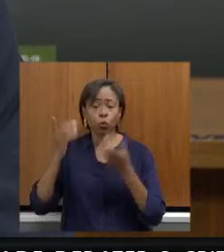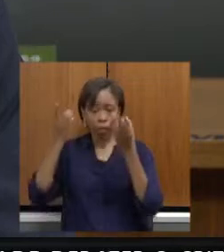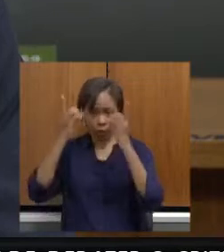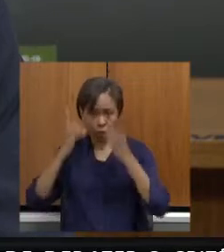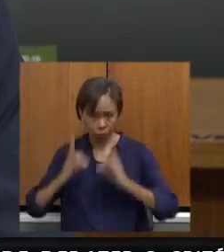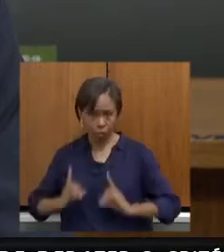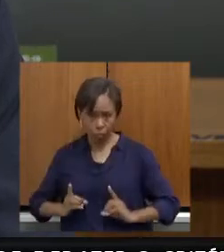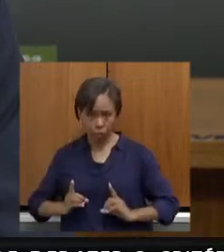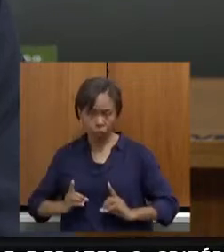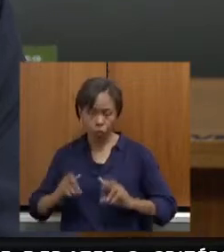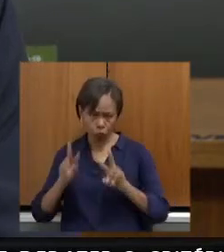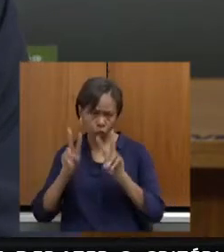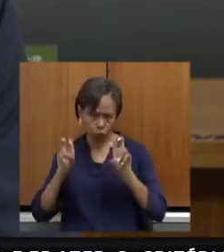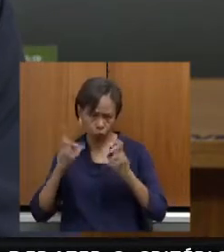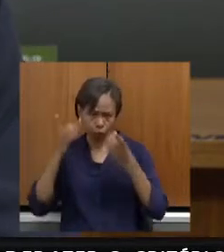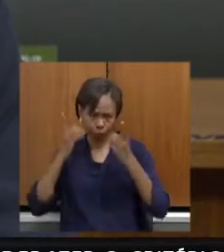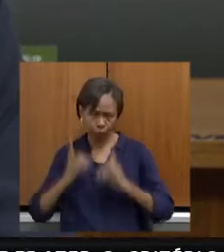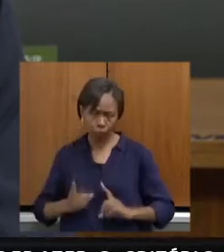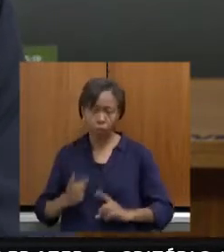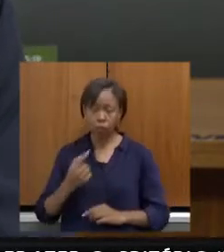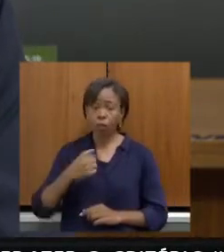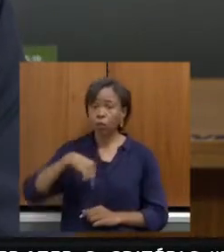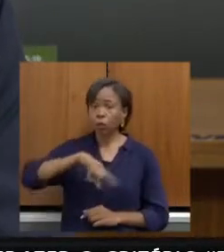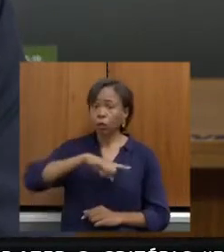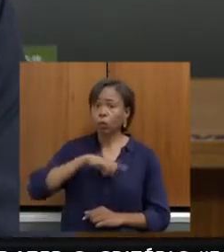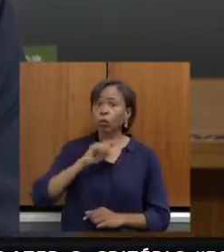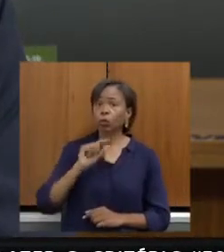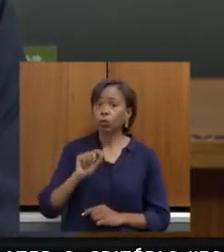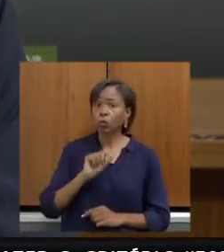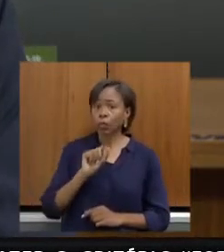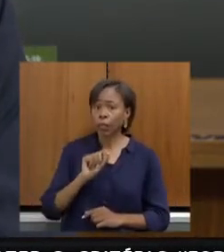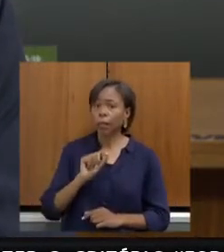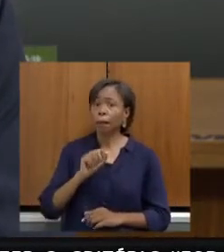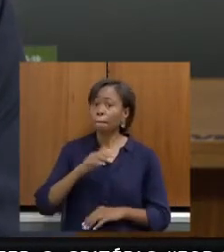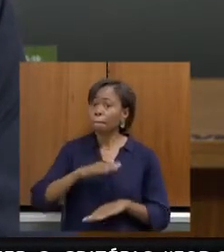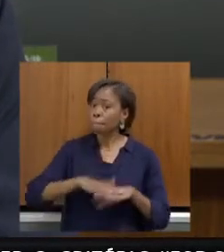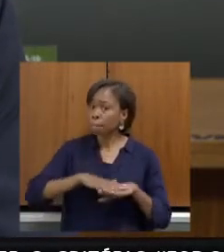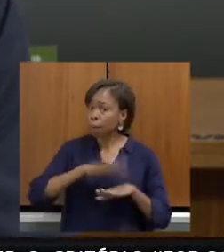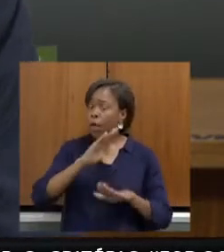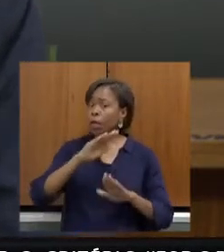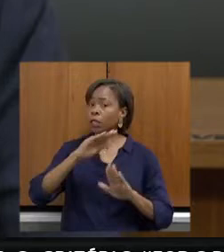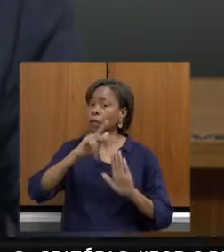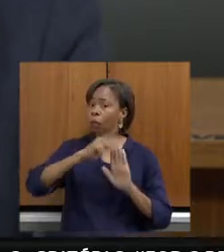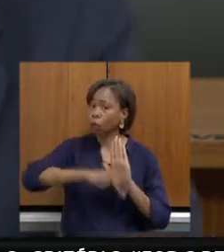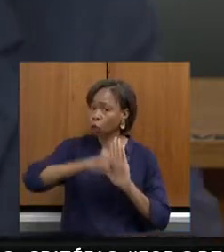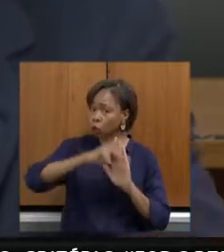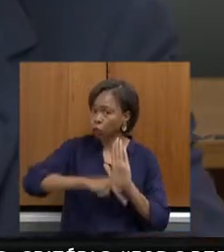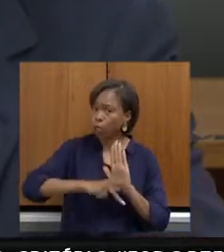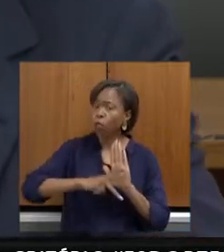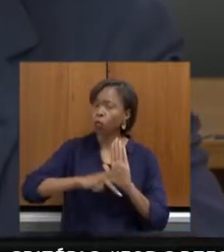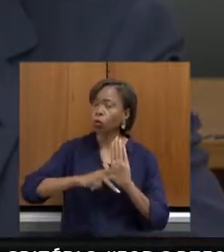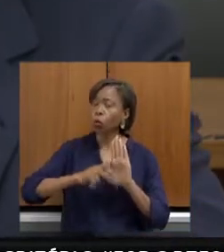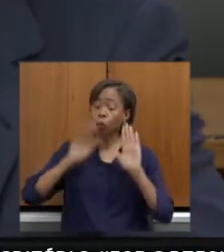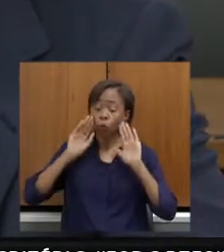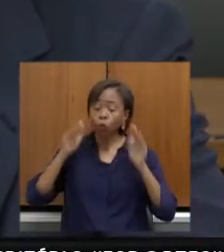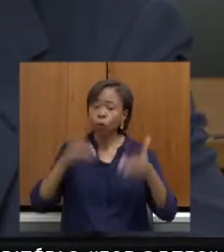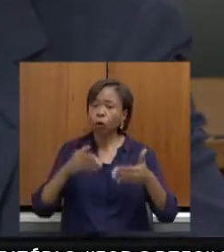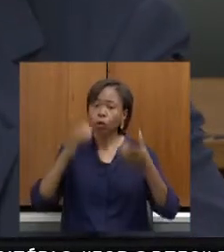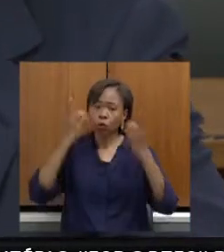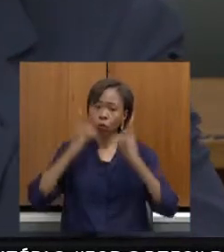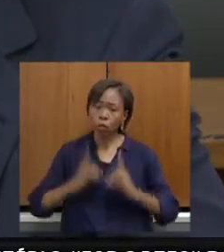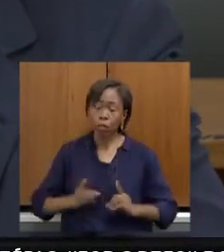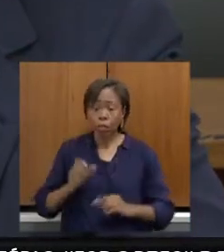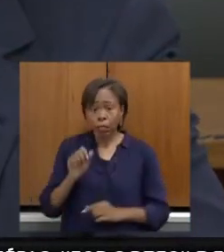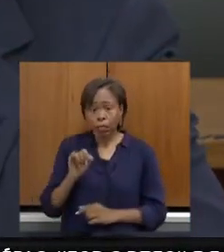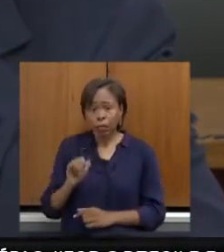a gente tem contemplado mais projetos com deficiência. Então, se Frederico quiser falar alguma coisa